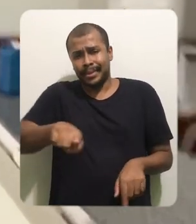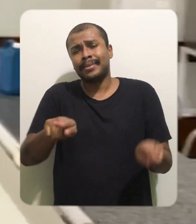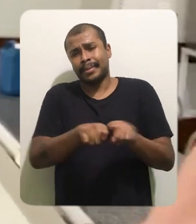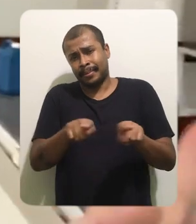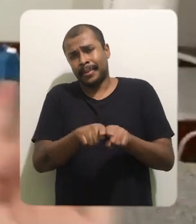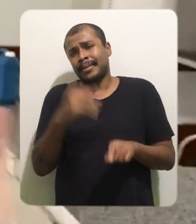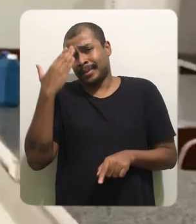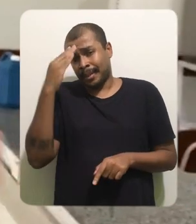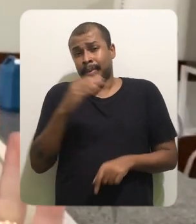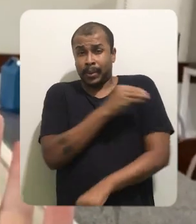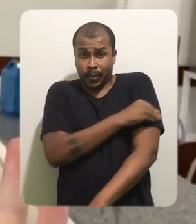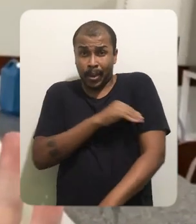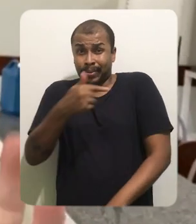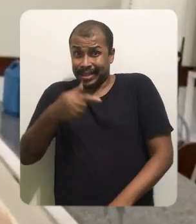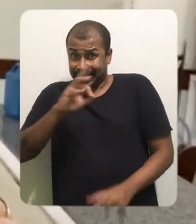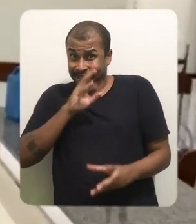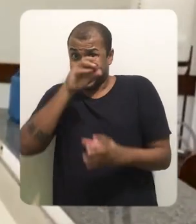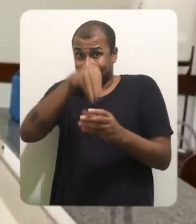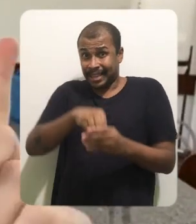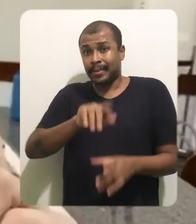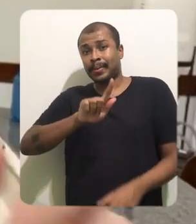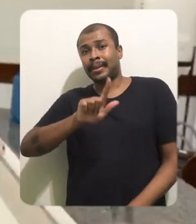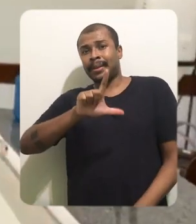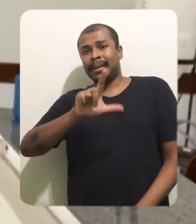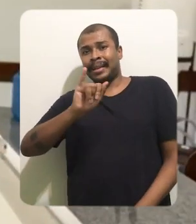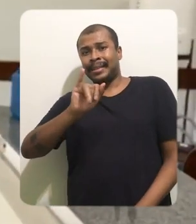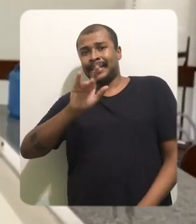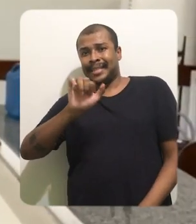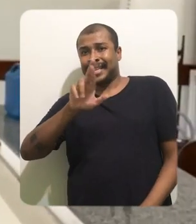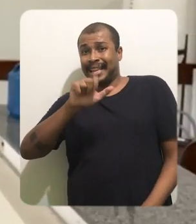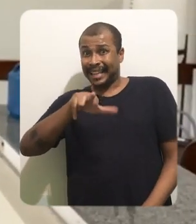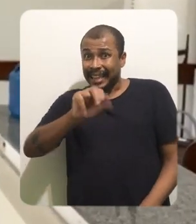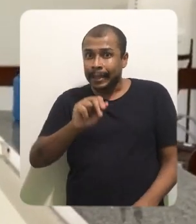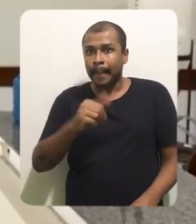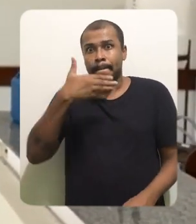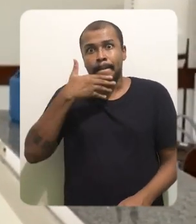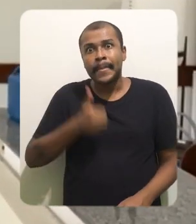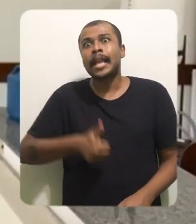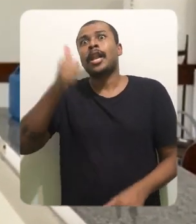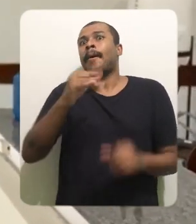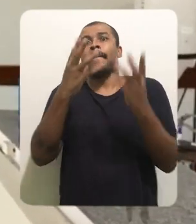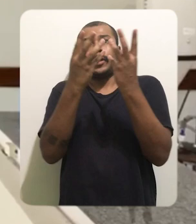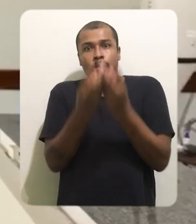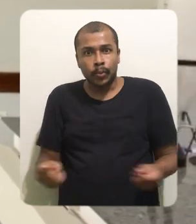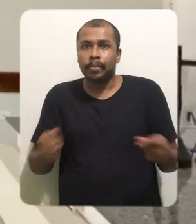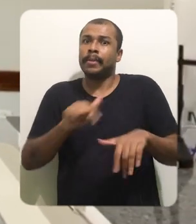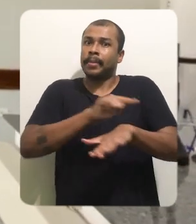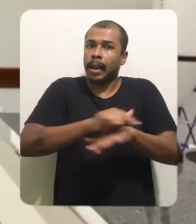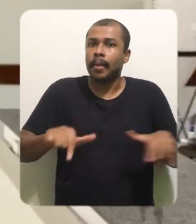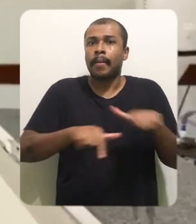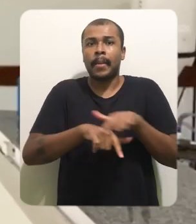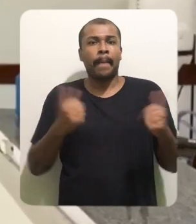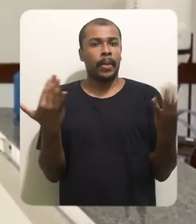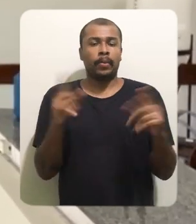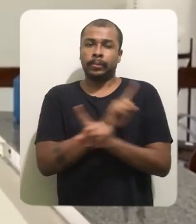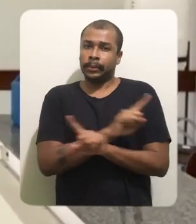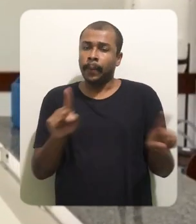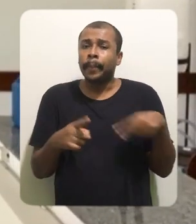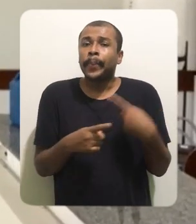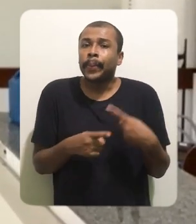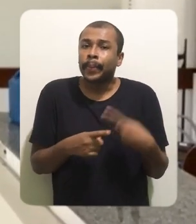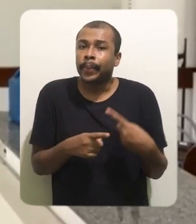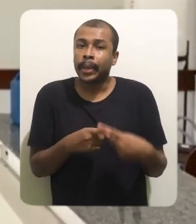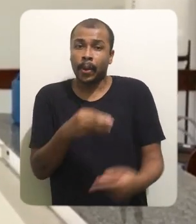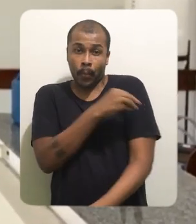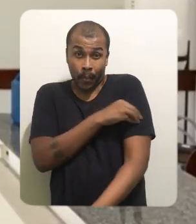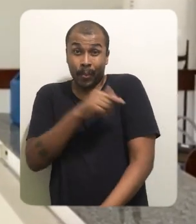A gente sabe, todo mundo deve saber, que o álcool 70 glicerinado não é a melhor solução para a sepsia